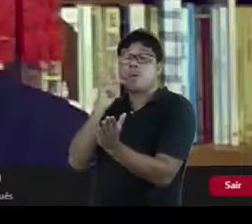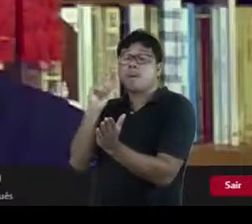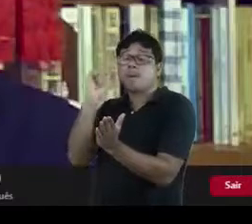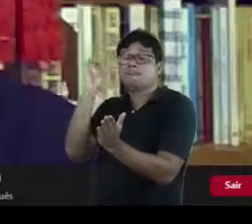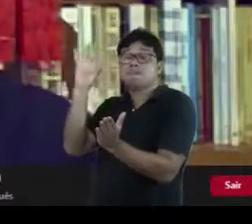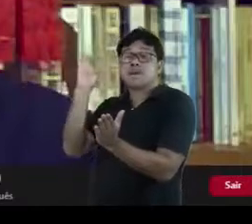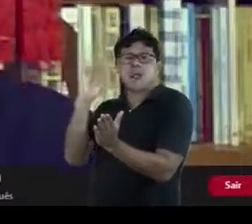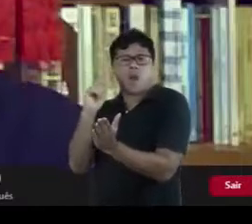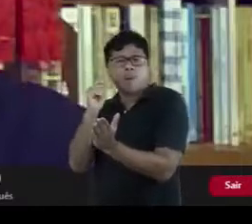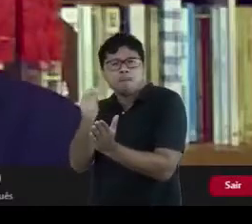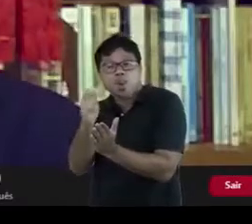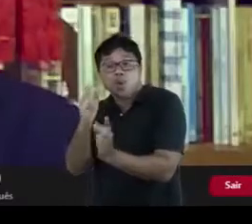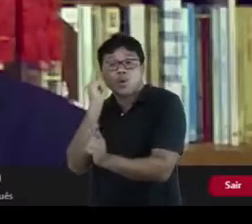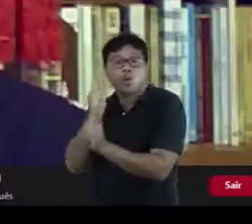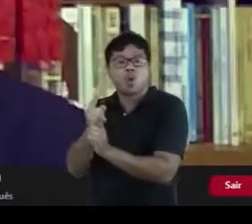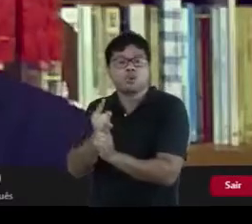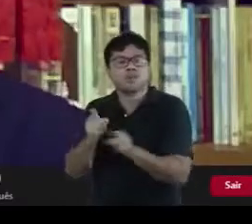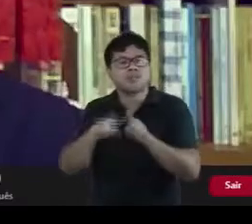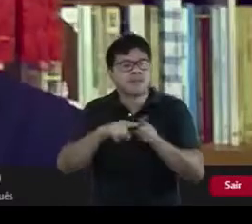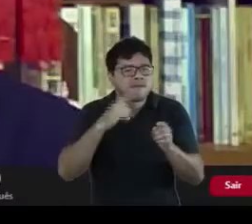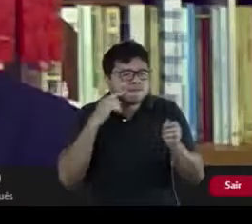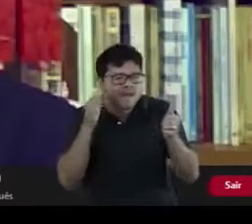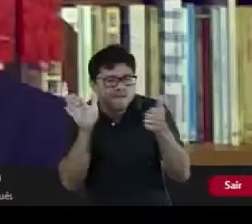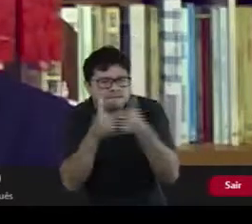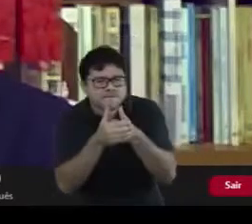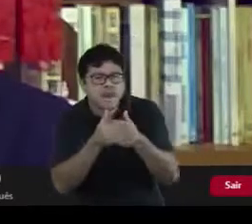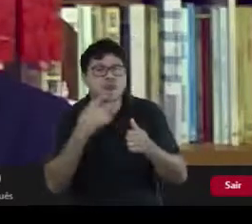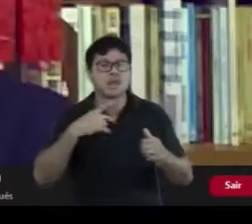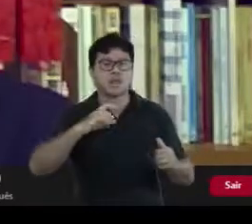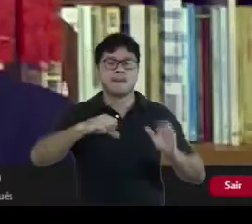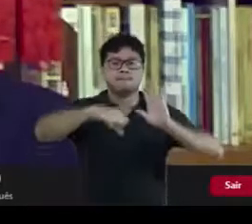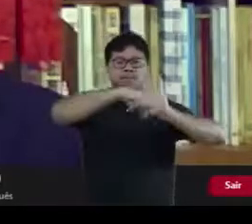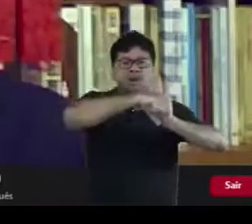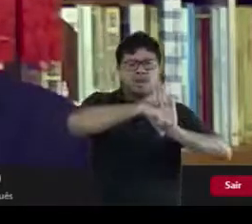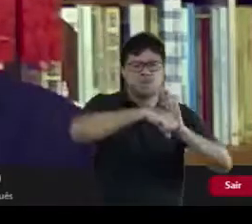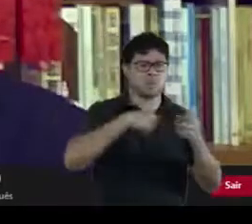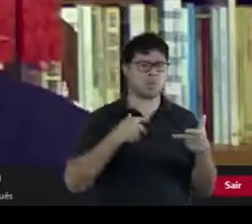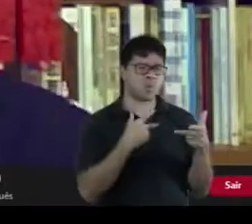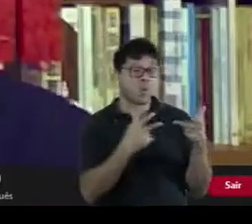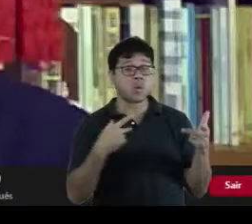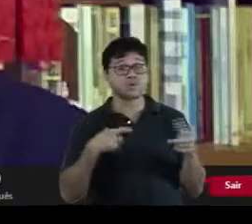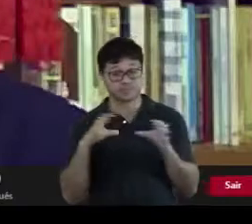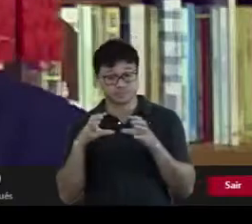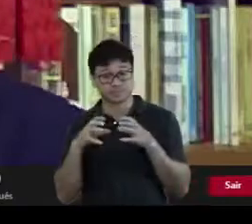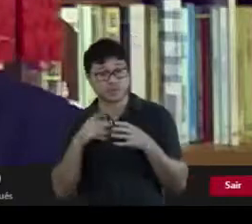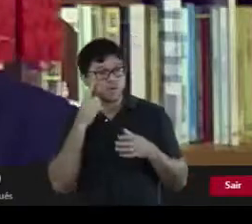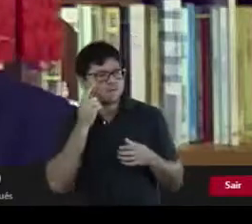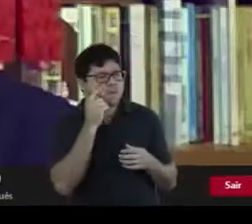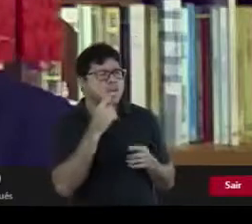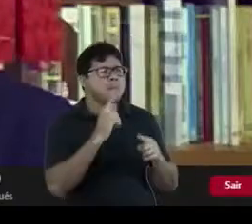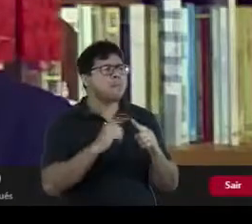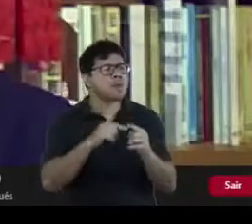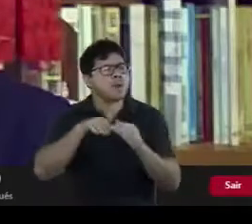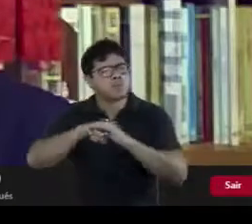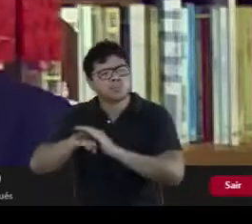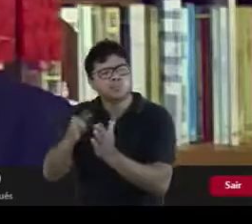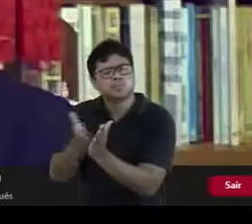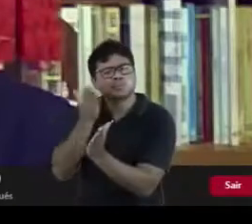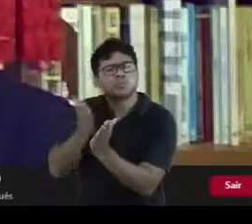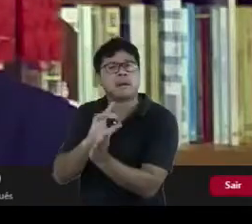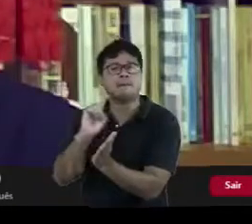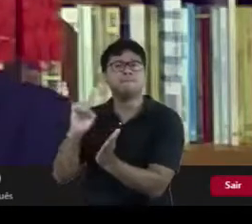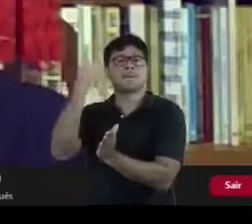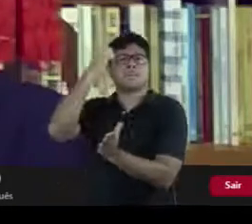Allan Poe, de investigar os mistérios que envolvem o crime, que vitimou um colecionador de preciosa coleção de primeiras